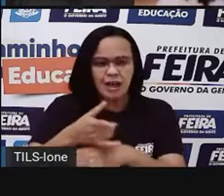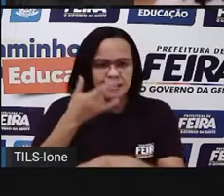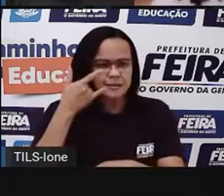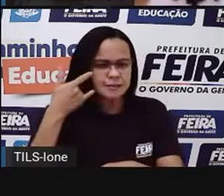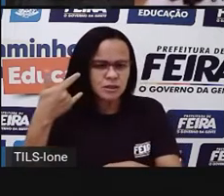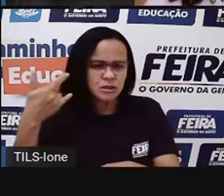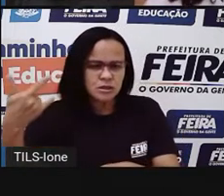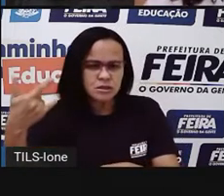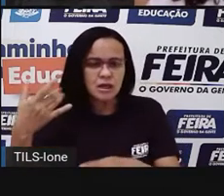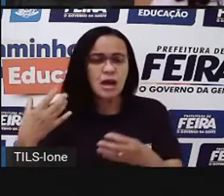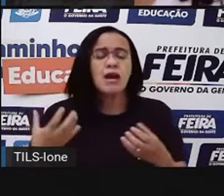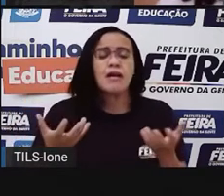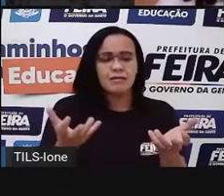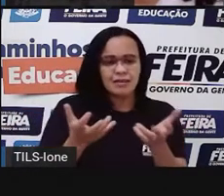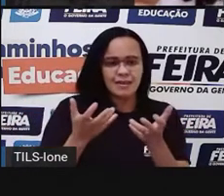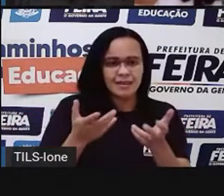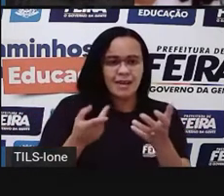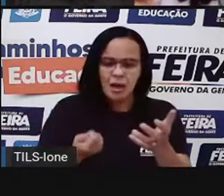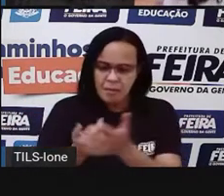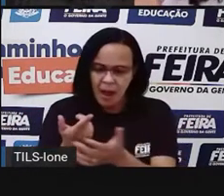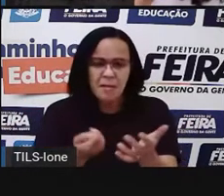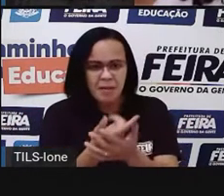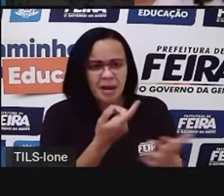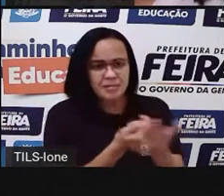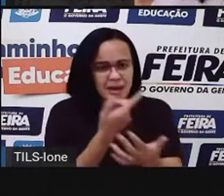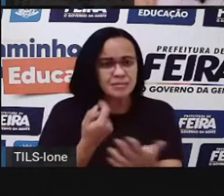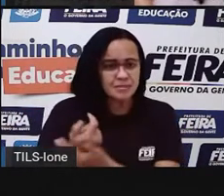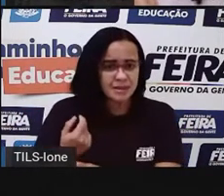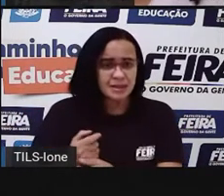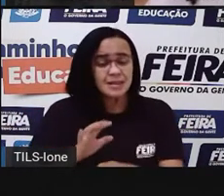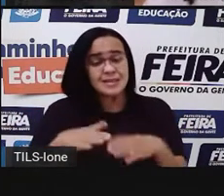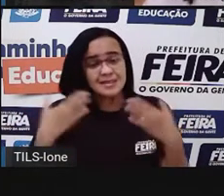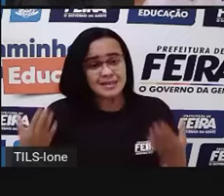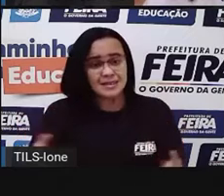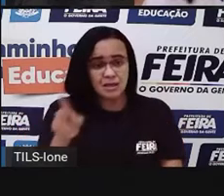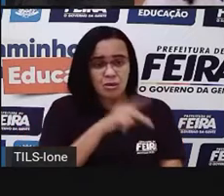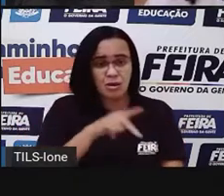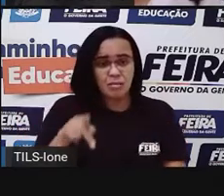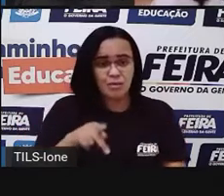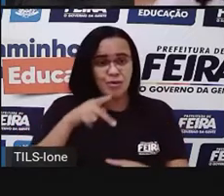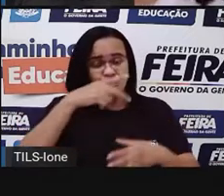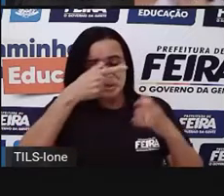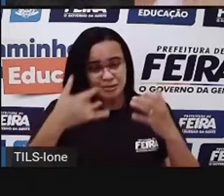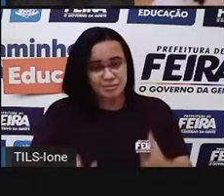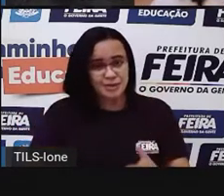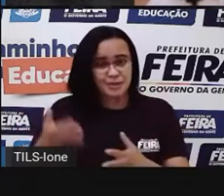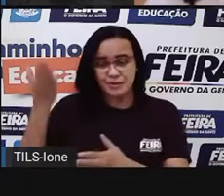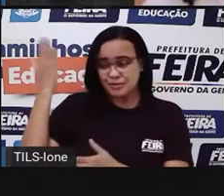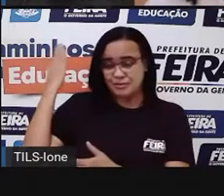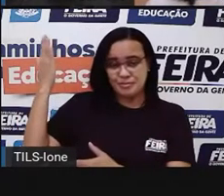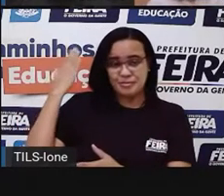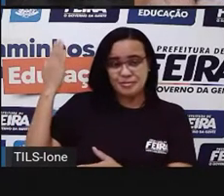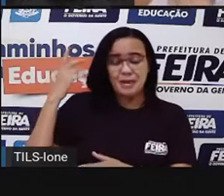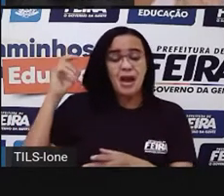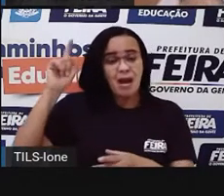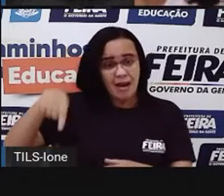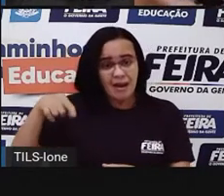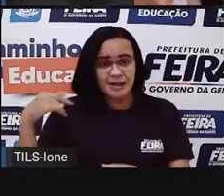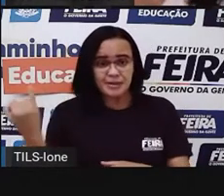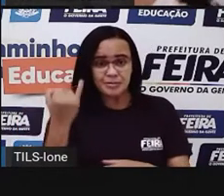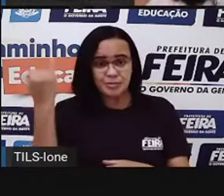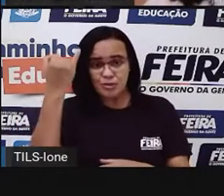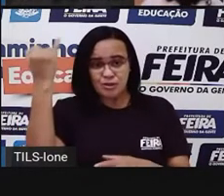Por isso que na aula passada, a Pro falou com vocês da importância da gente fazer uma lista de compras, para quando a gente chegar lá no